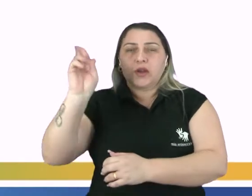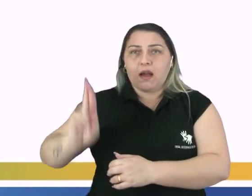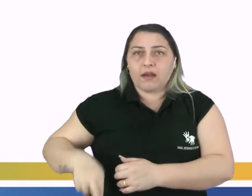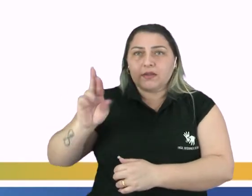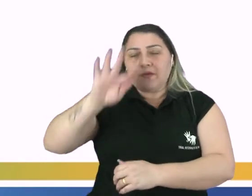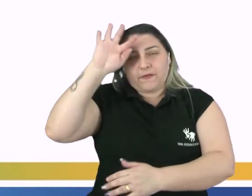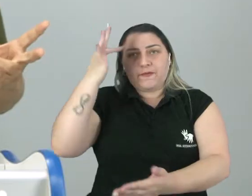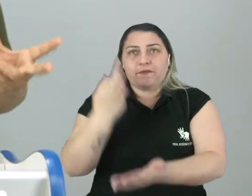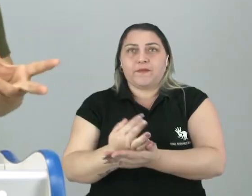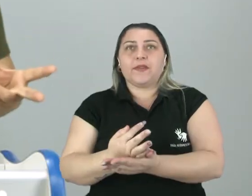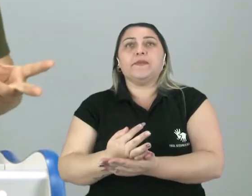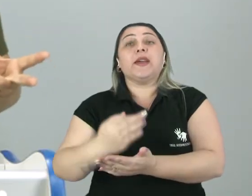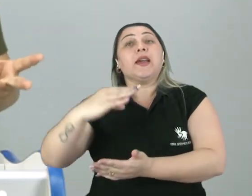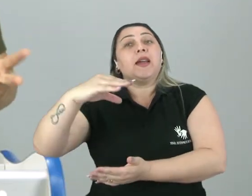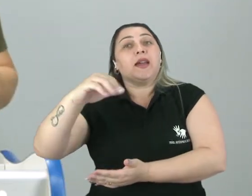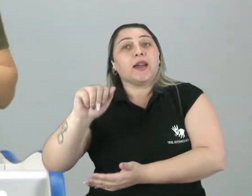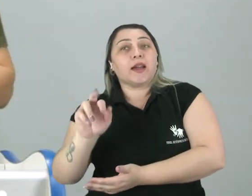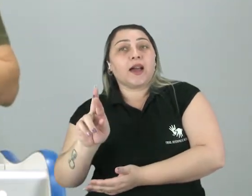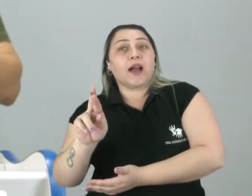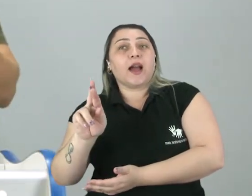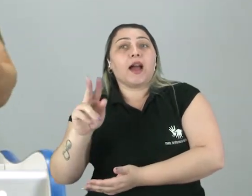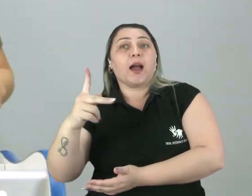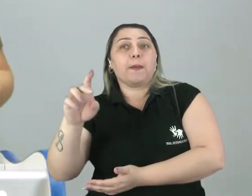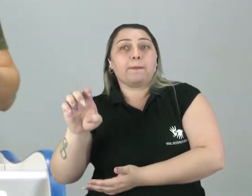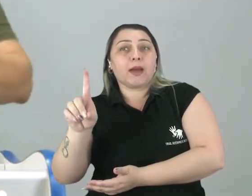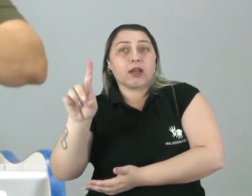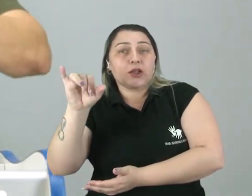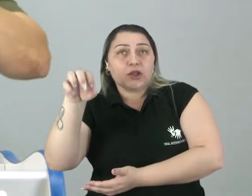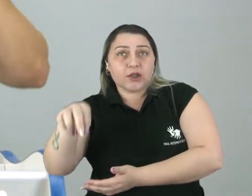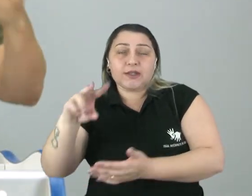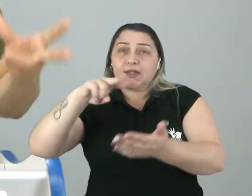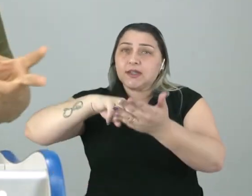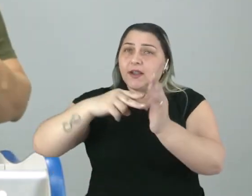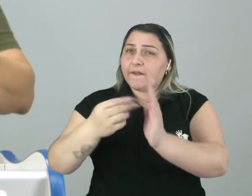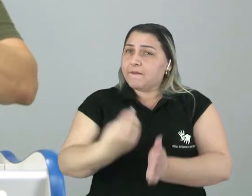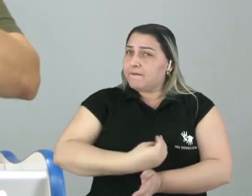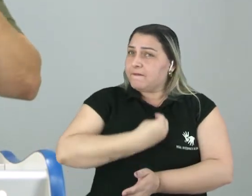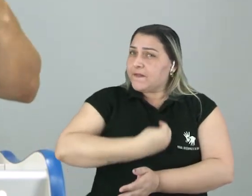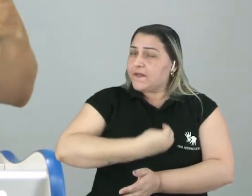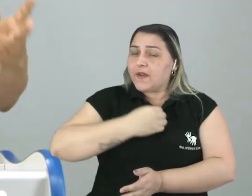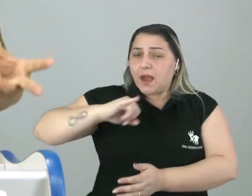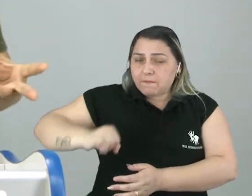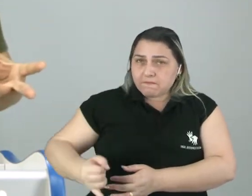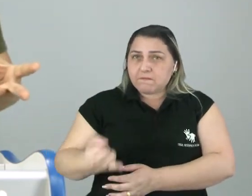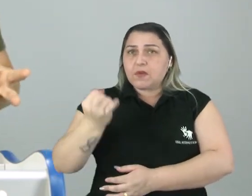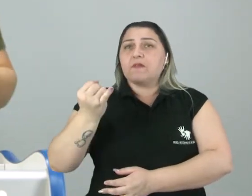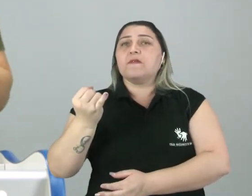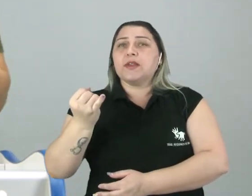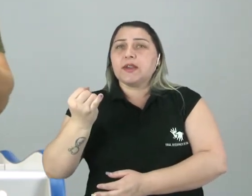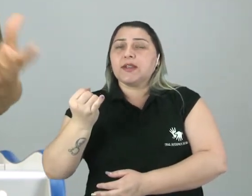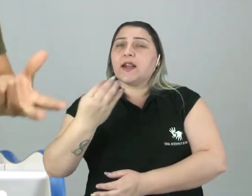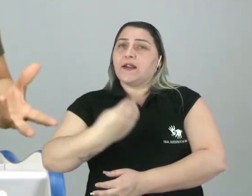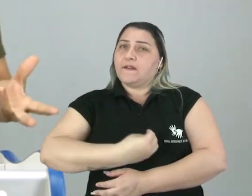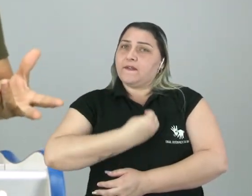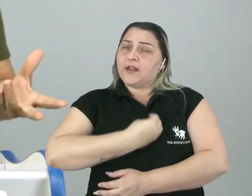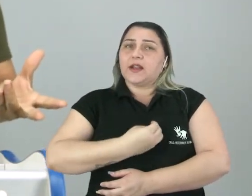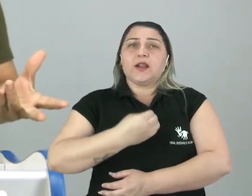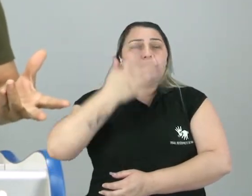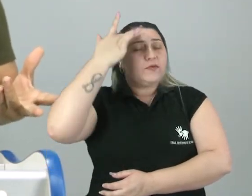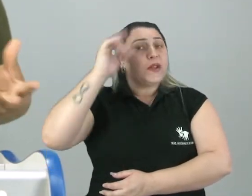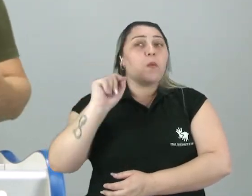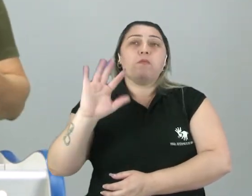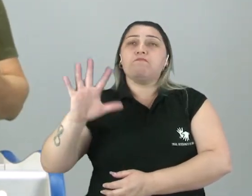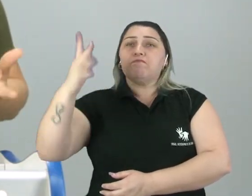vocês, que é o chamado carpe dim, que significa viver o dia, aproveitar o dia, porque não se sabe o que pode